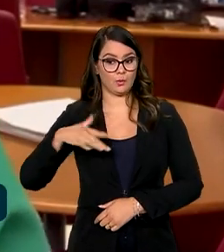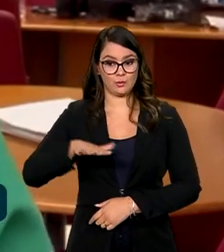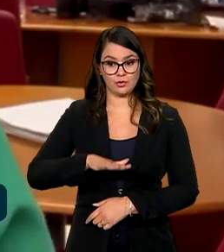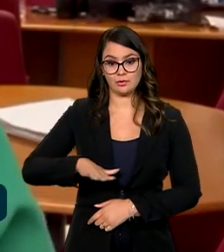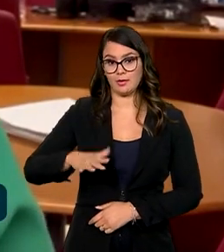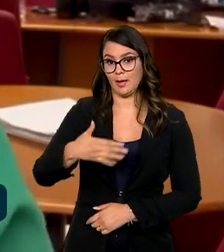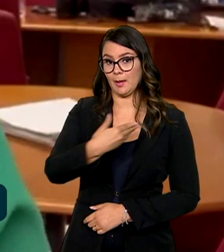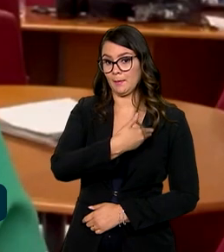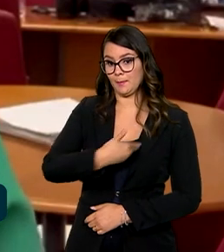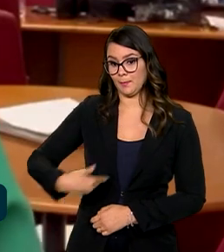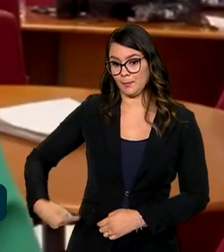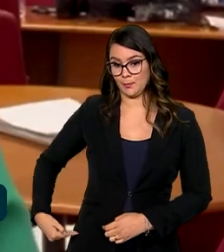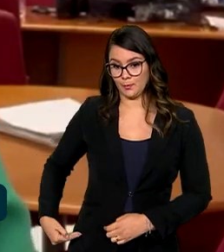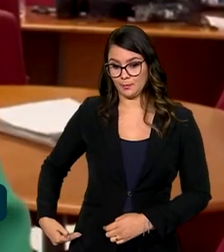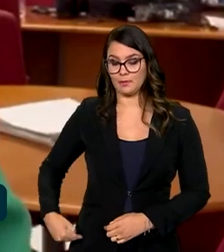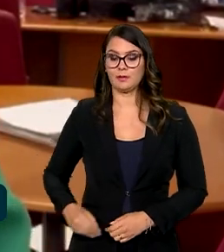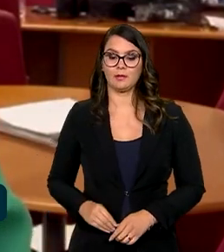público,